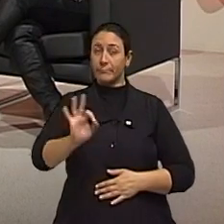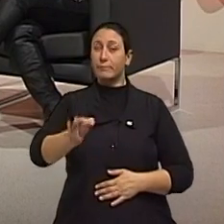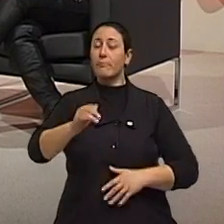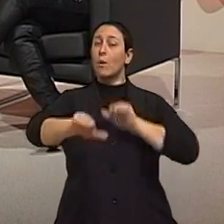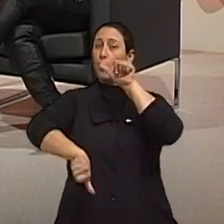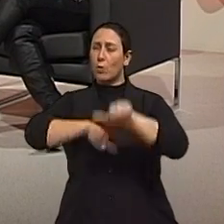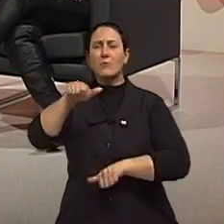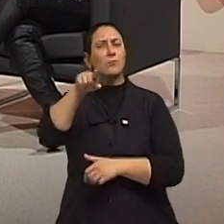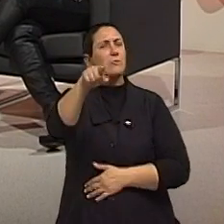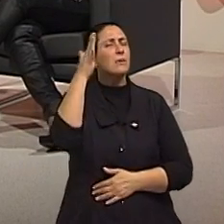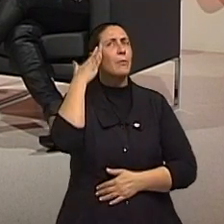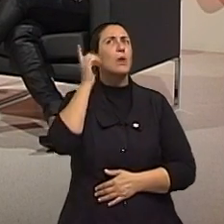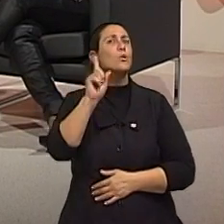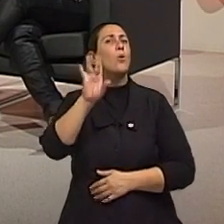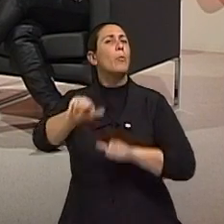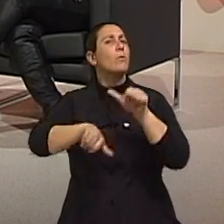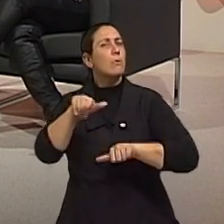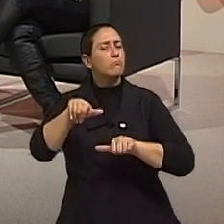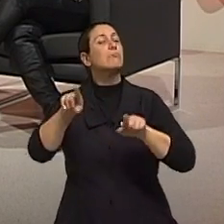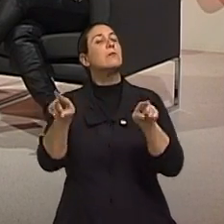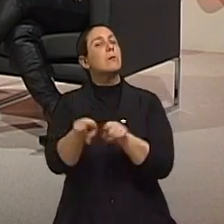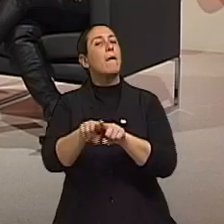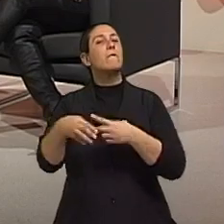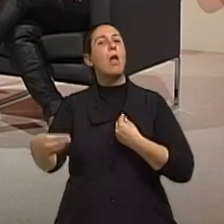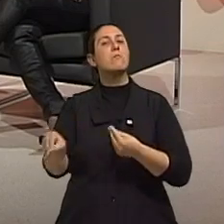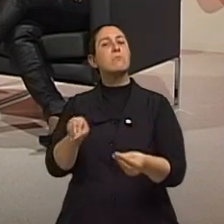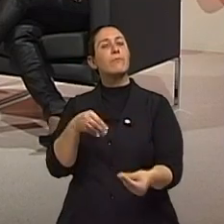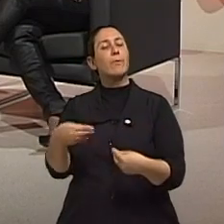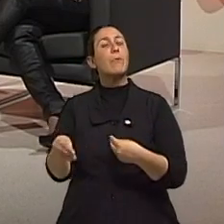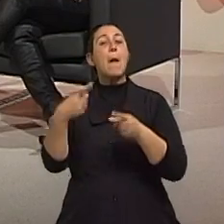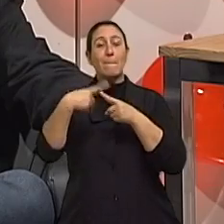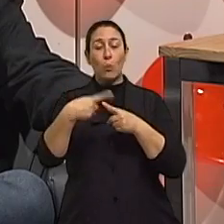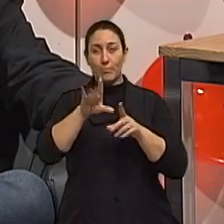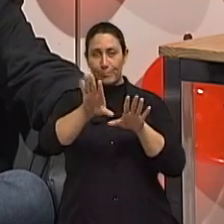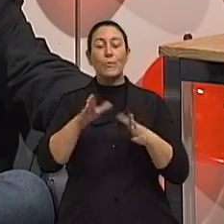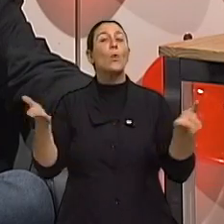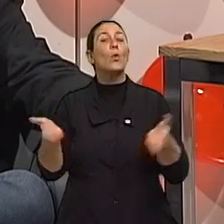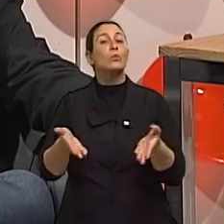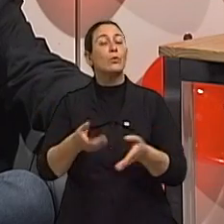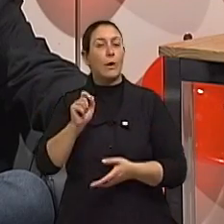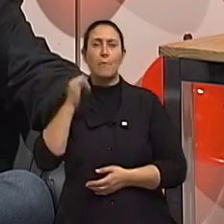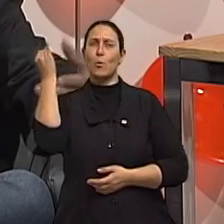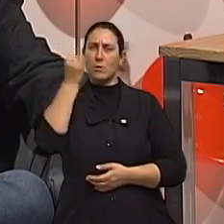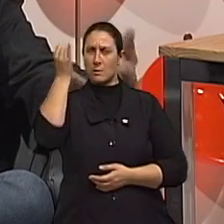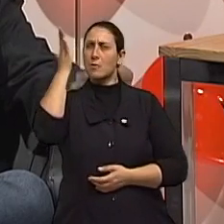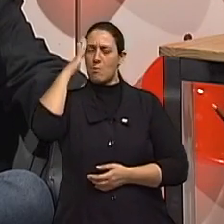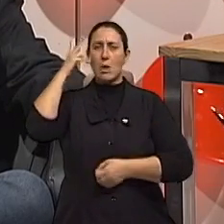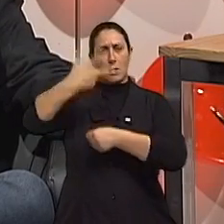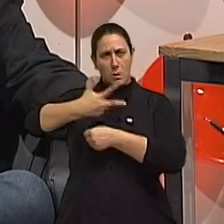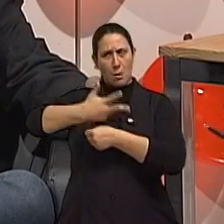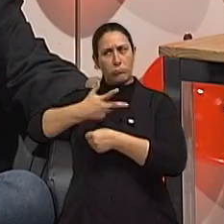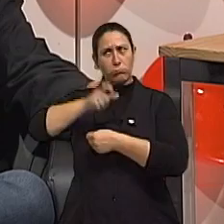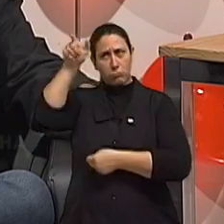e eu não diria nem só estão mudando quanto estão mais flexíveis. Ah, ok. Porque hoje é importante que o idoso que